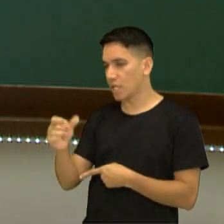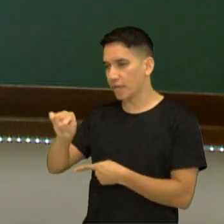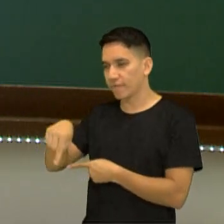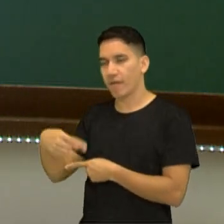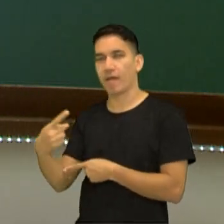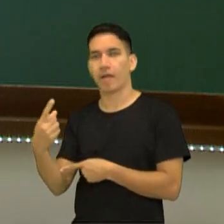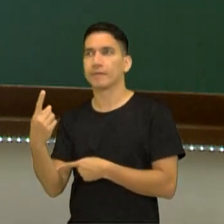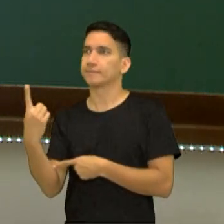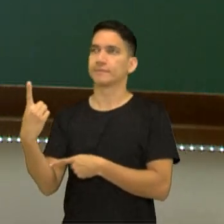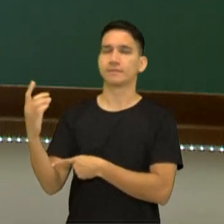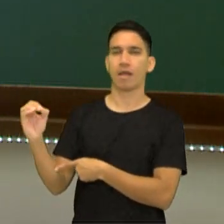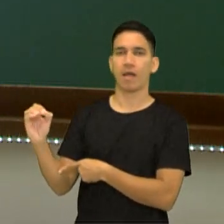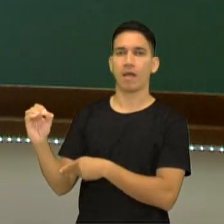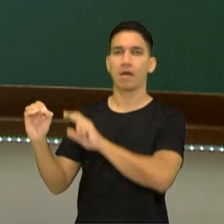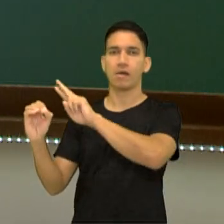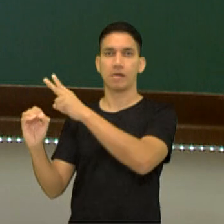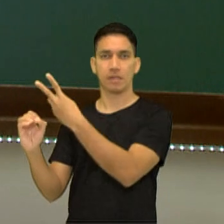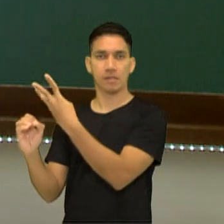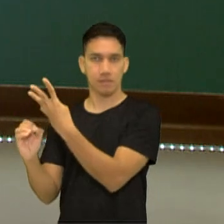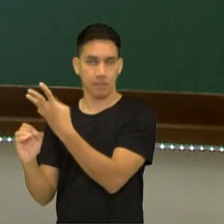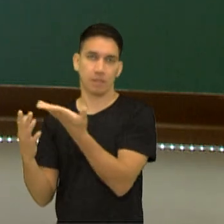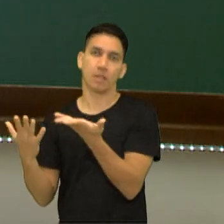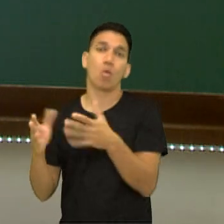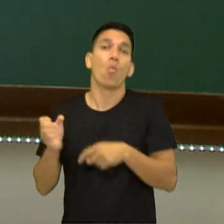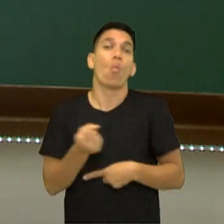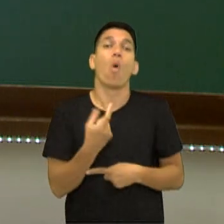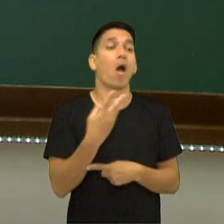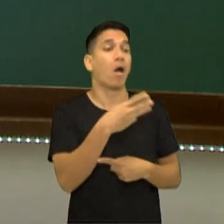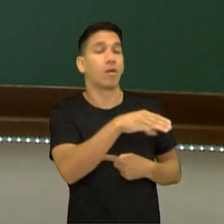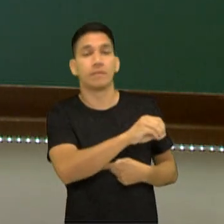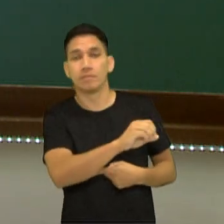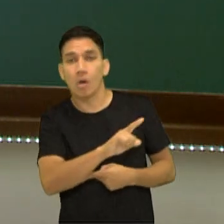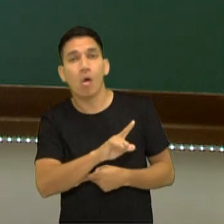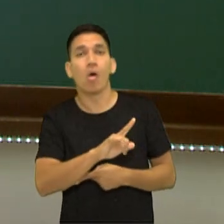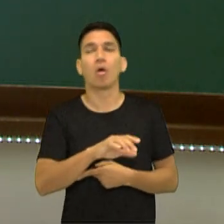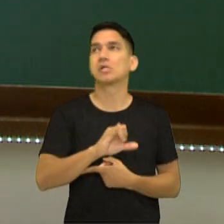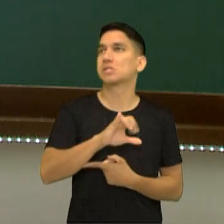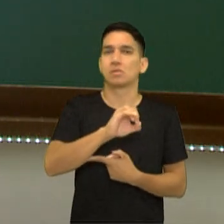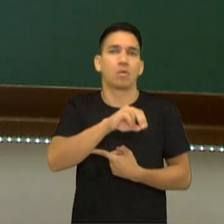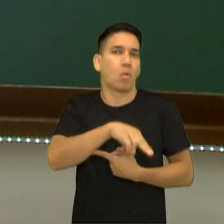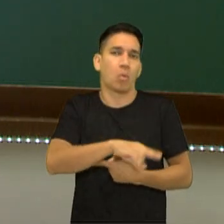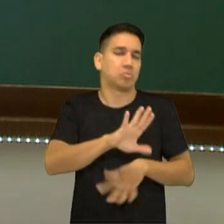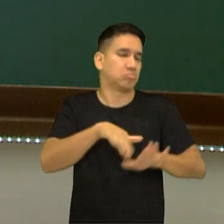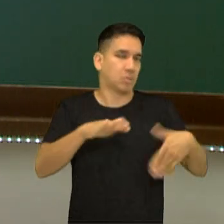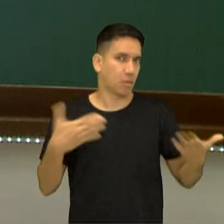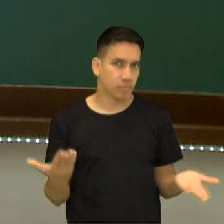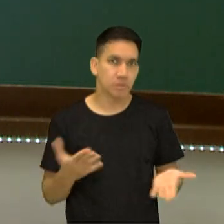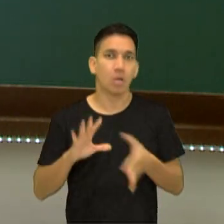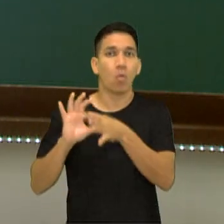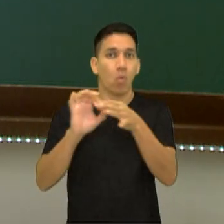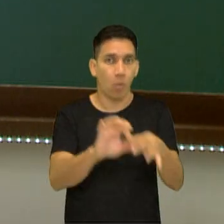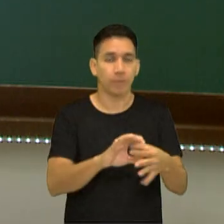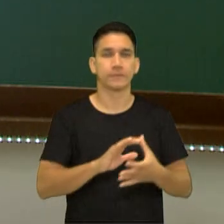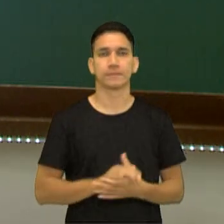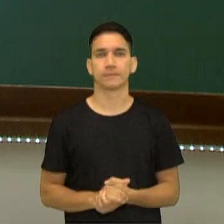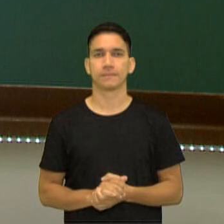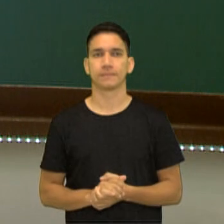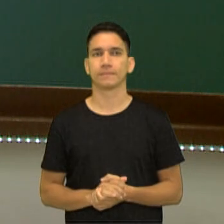tenho 2, 3, 4 mols, quantas moléculas, quantos íons eu vou ter da determinada substância que eu estou trabalhando.